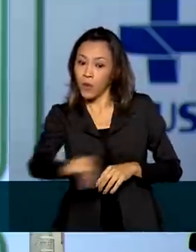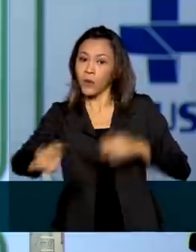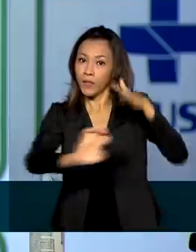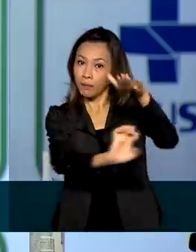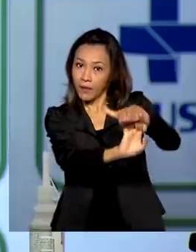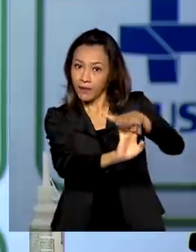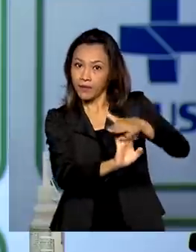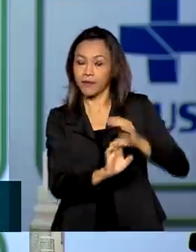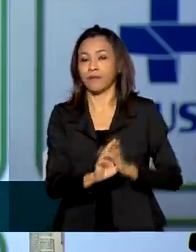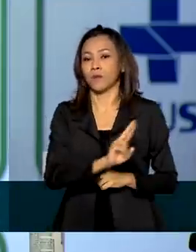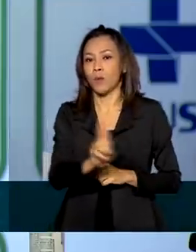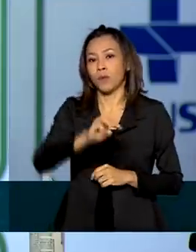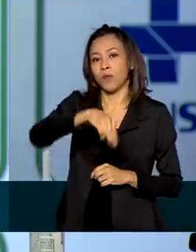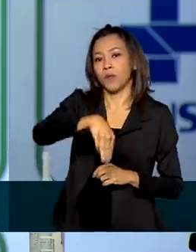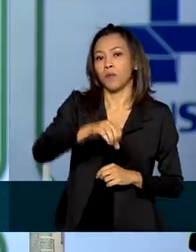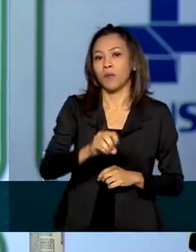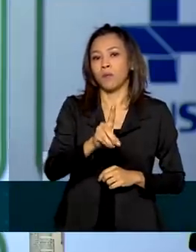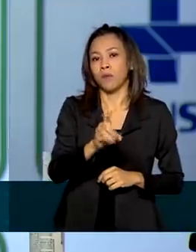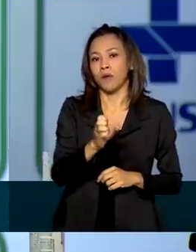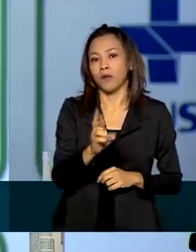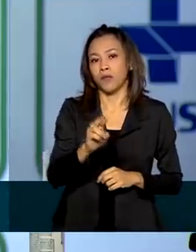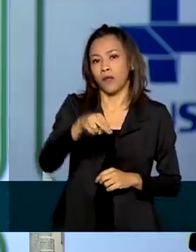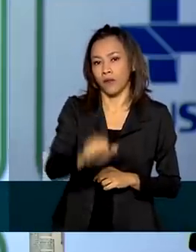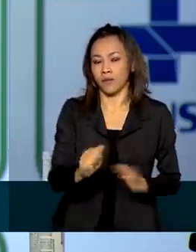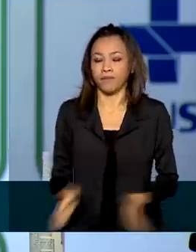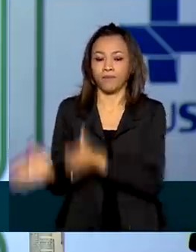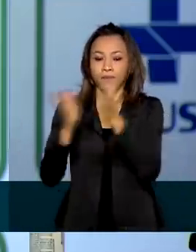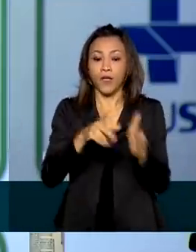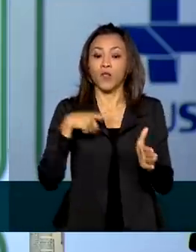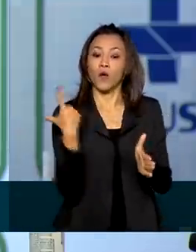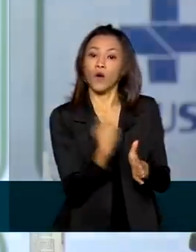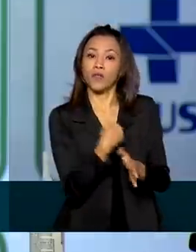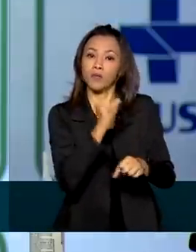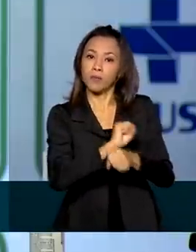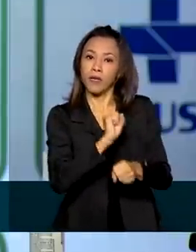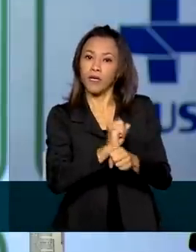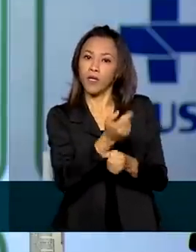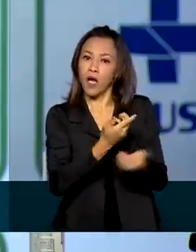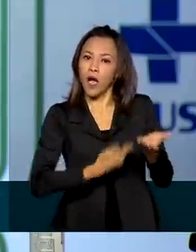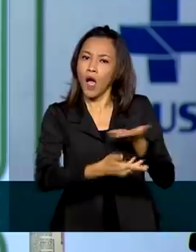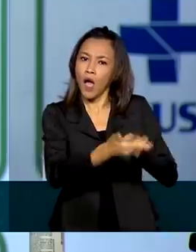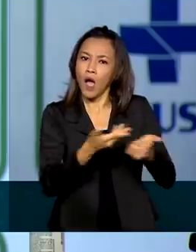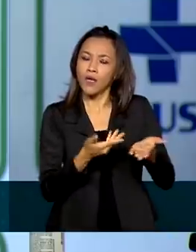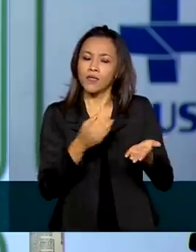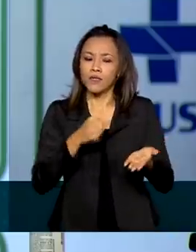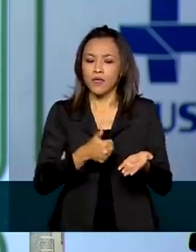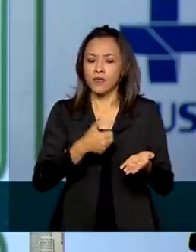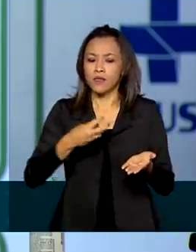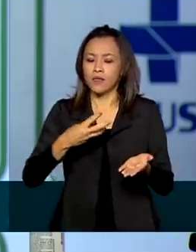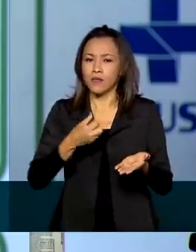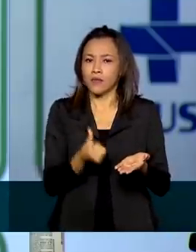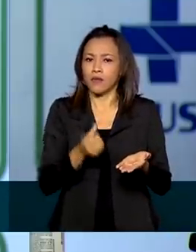de acordos em negociação de 168 milhões e já temos contratados